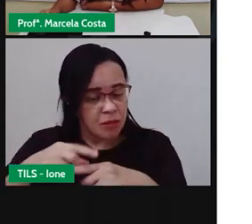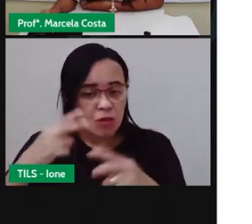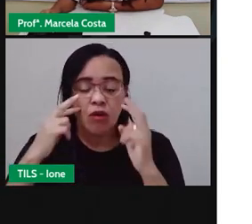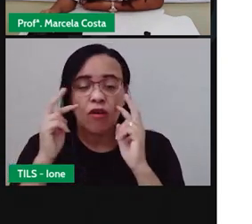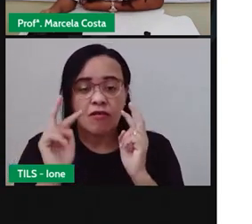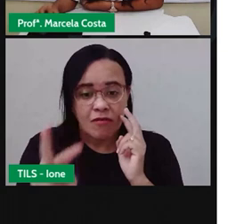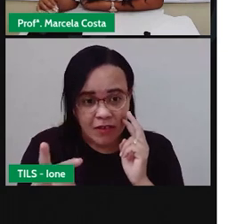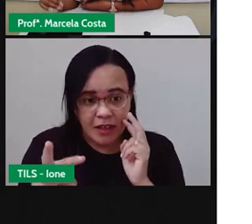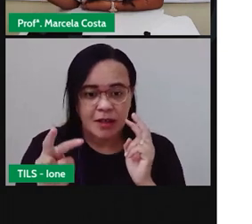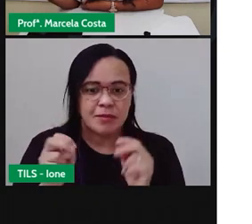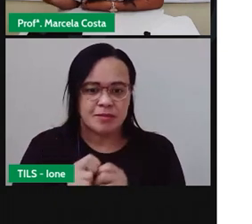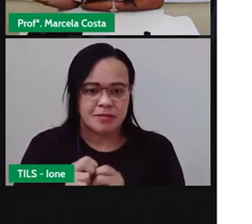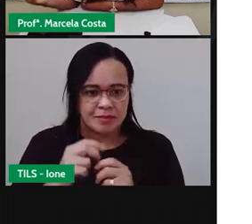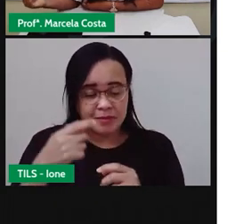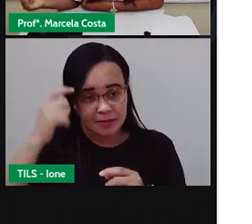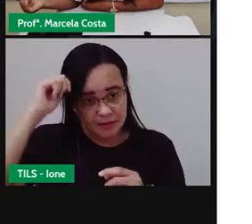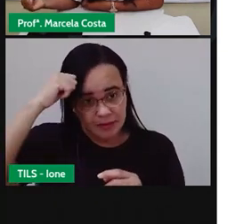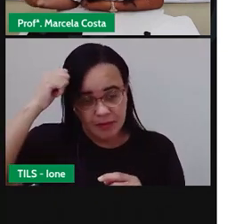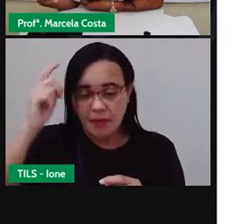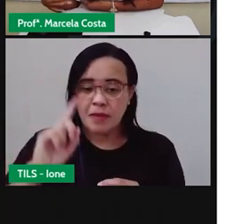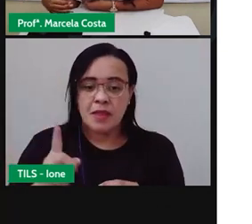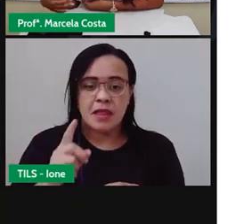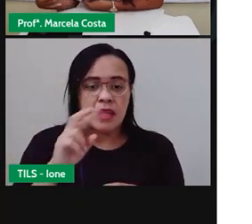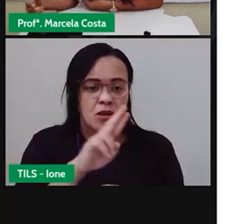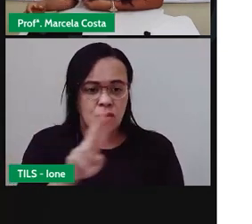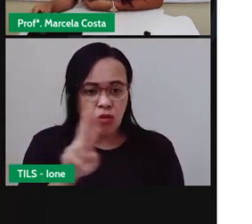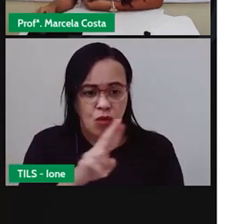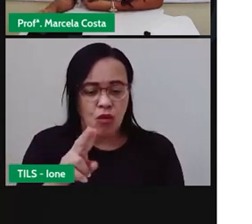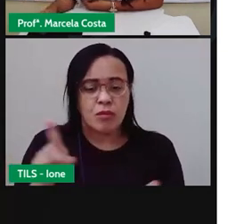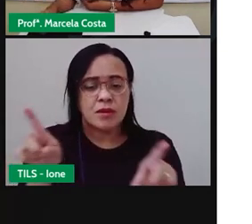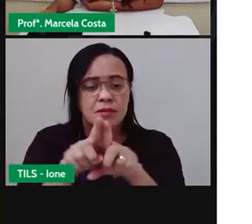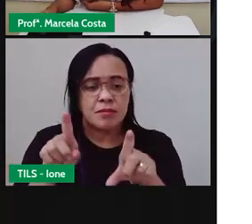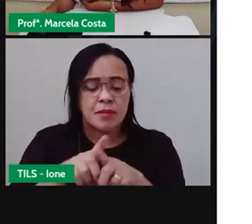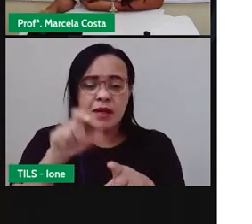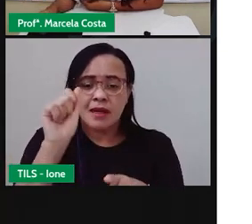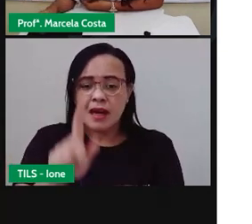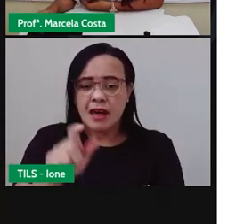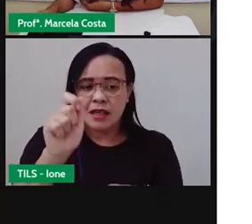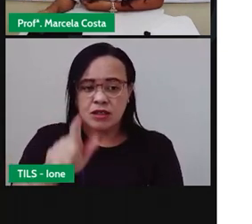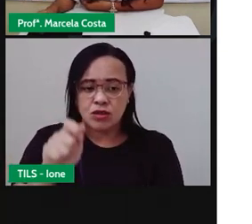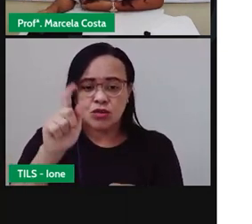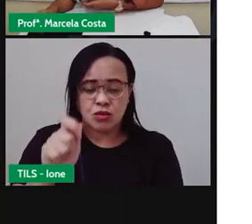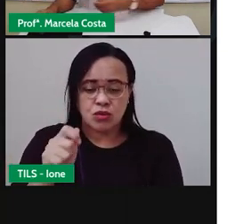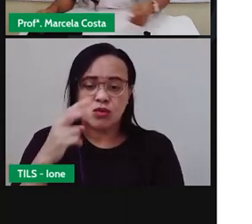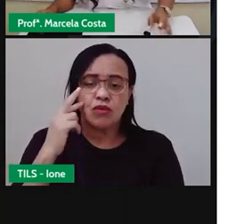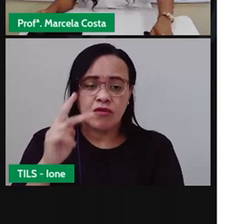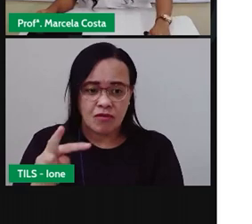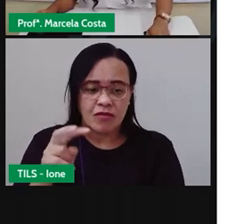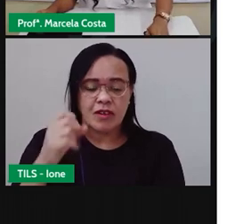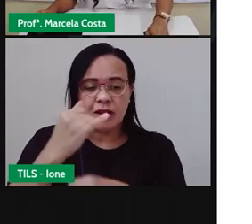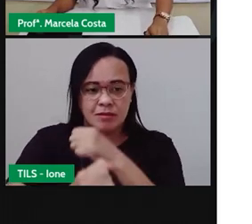link e ler a reportagem completa em casa, junto com seus familiares, tá bom?